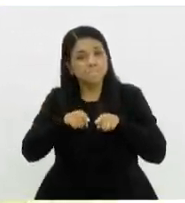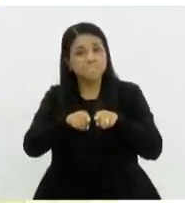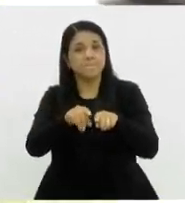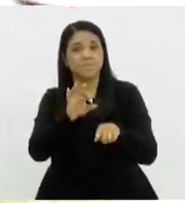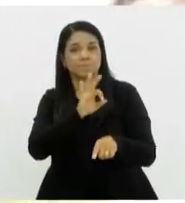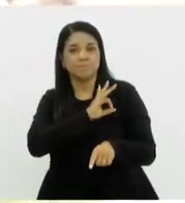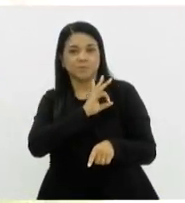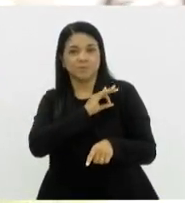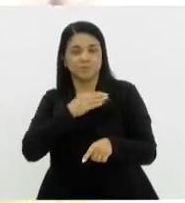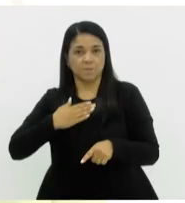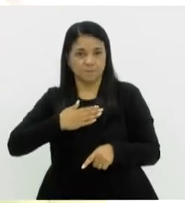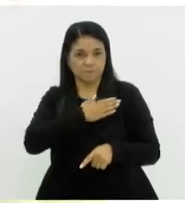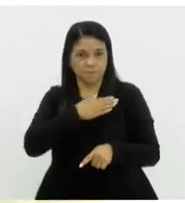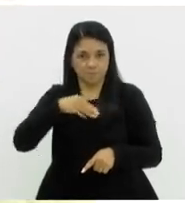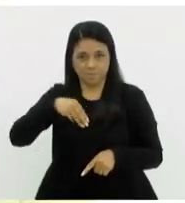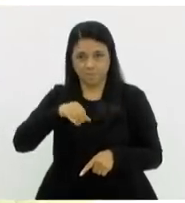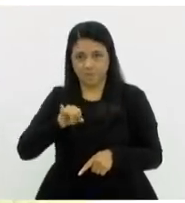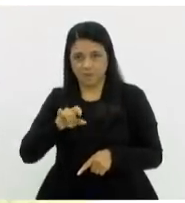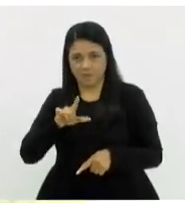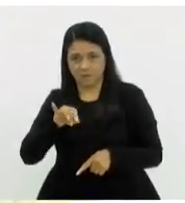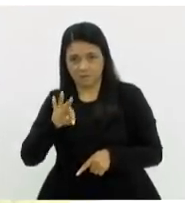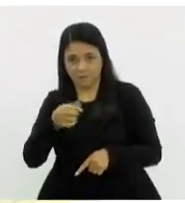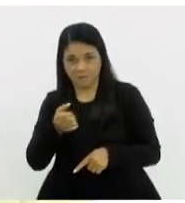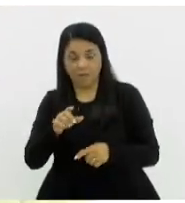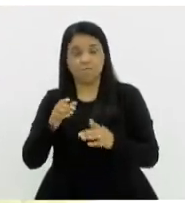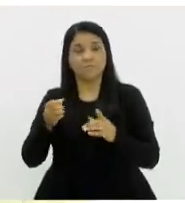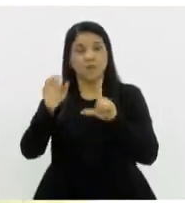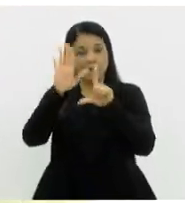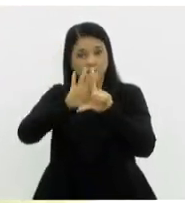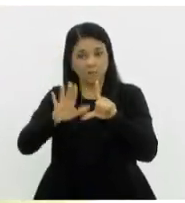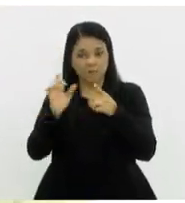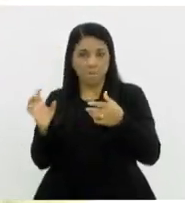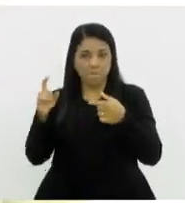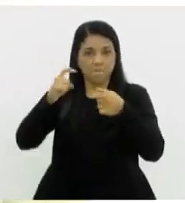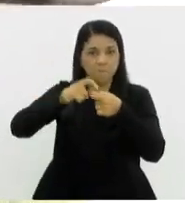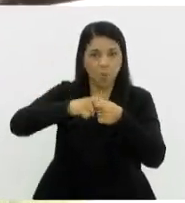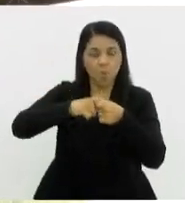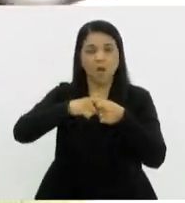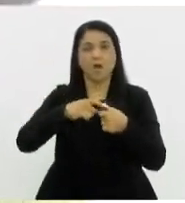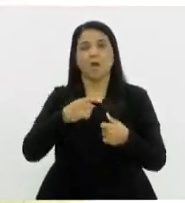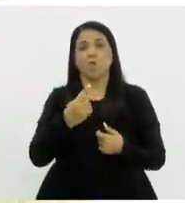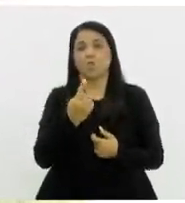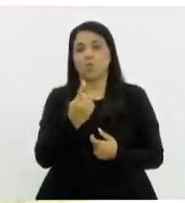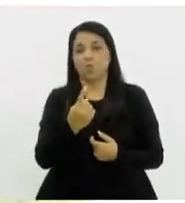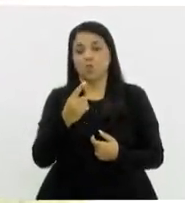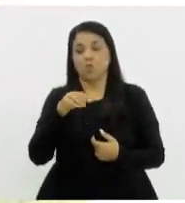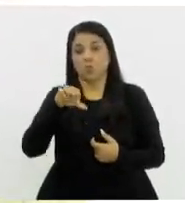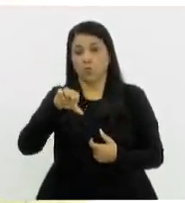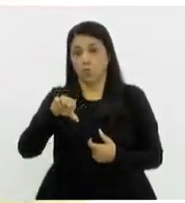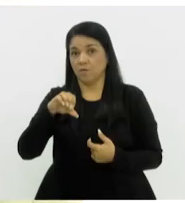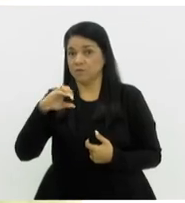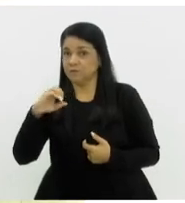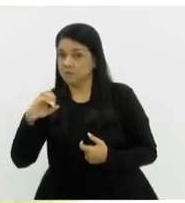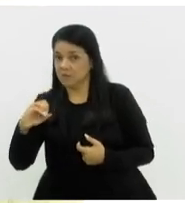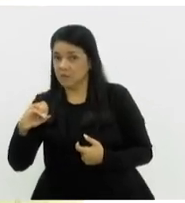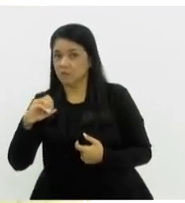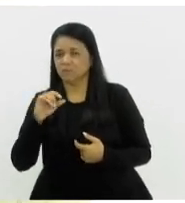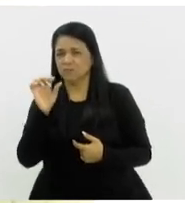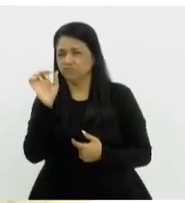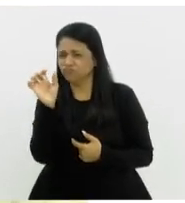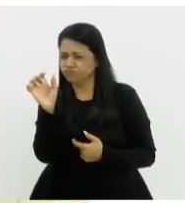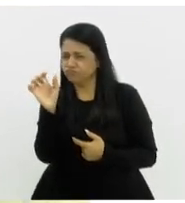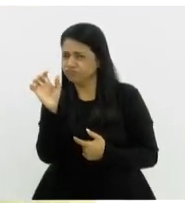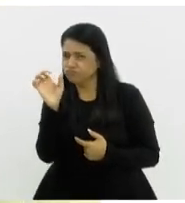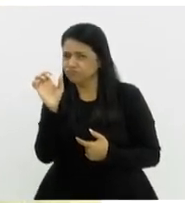de Janeiro, onde a gente conectou a nossa plataforma ao 190. Então, na plataforma, a gente tem um escudinho azul